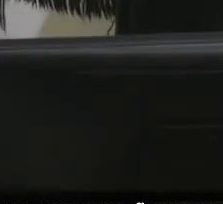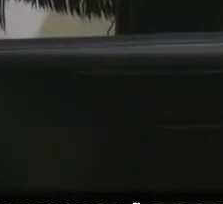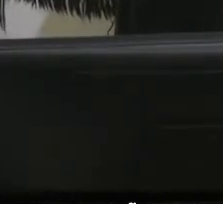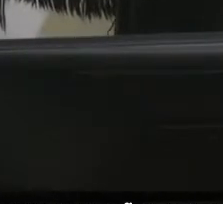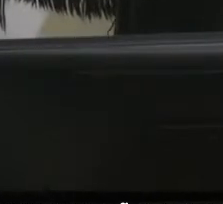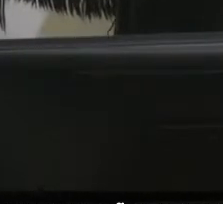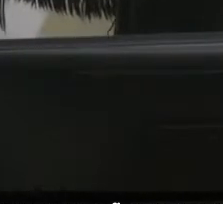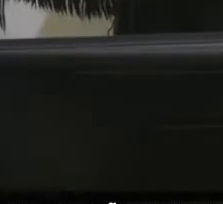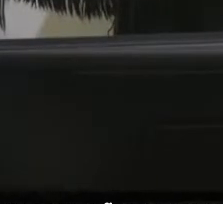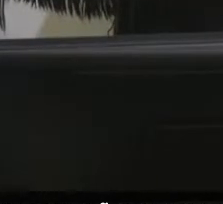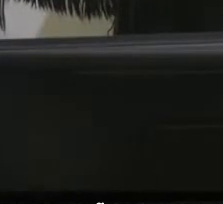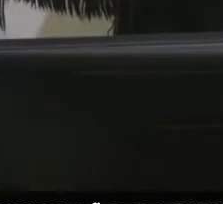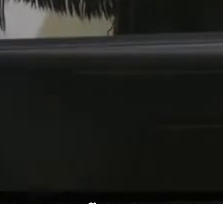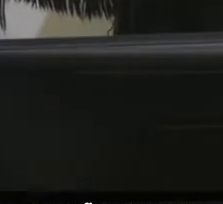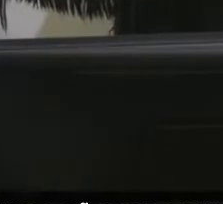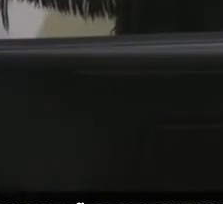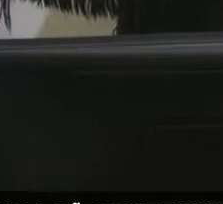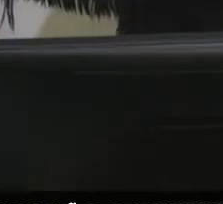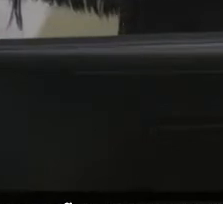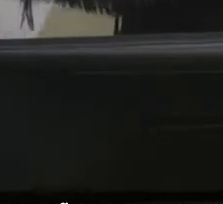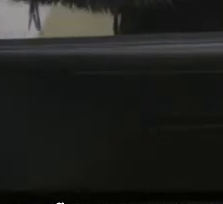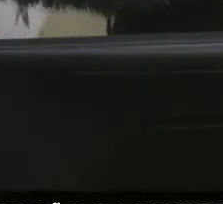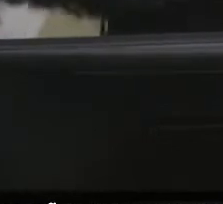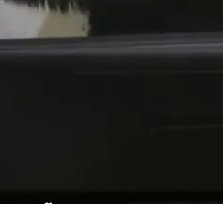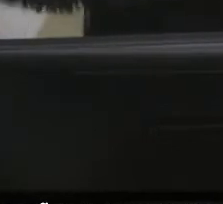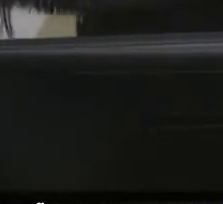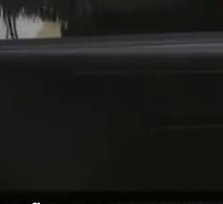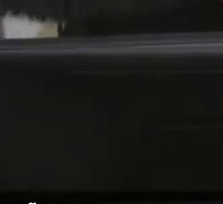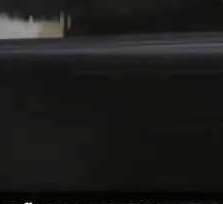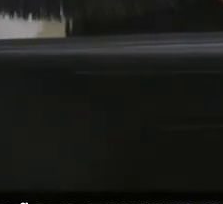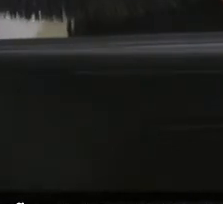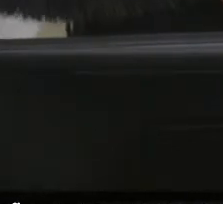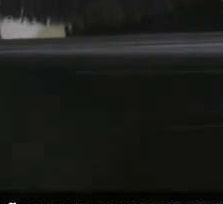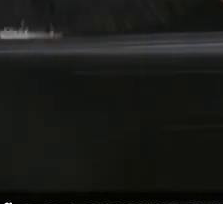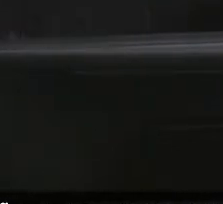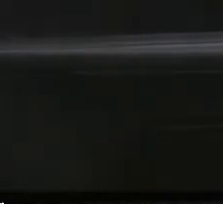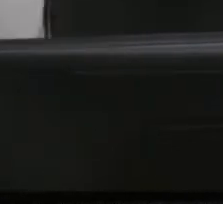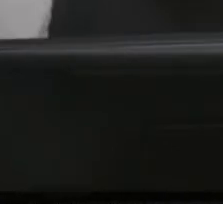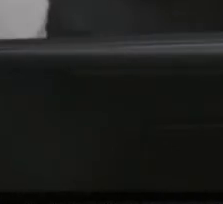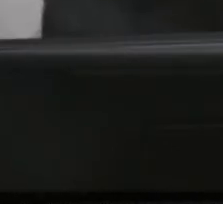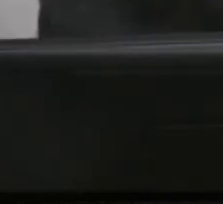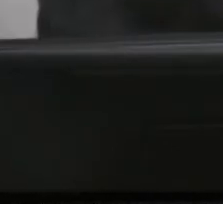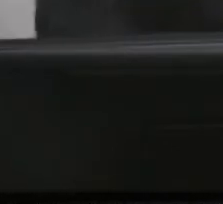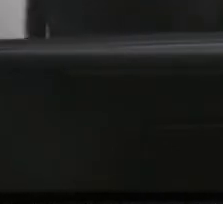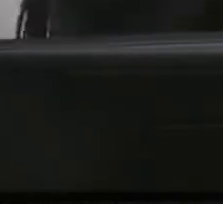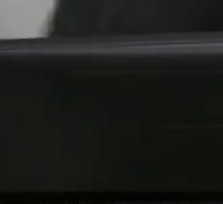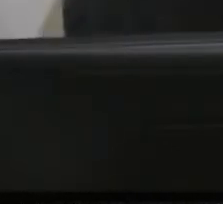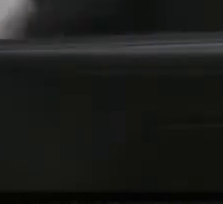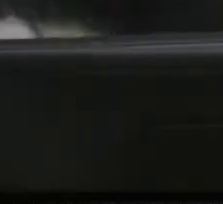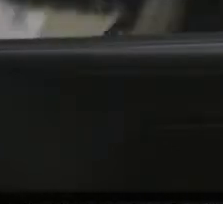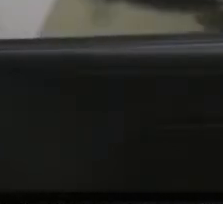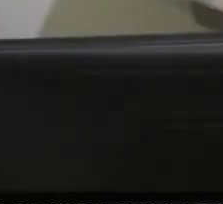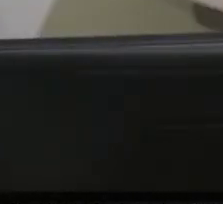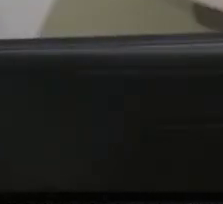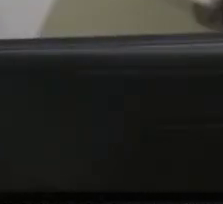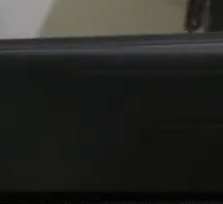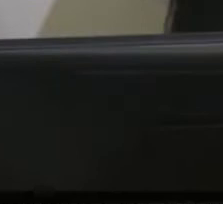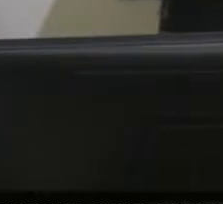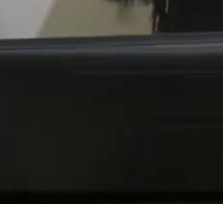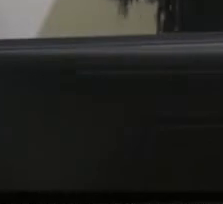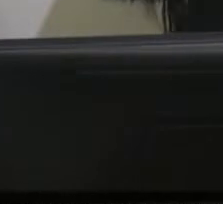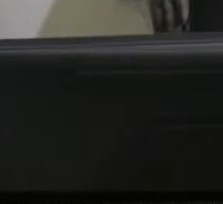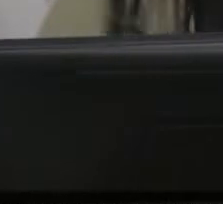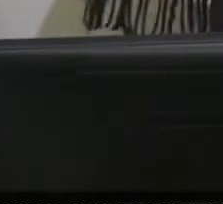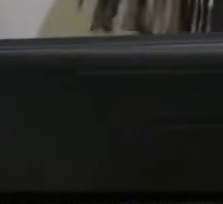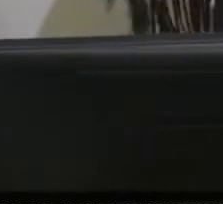Criança e Adolescente e Casa da Mulher Brasileira, que nos acompanha de forma remota. E convido também a tomar assento aqui